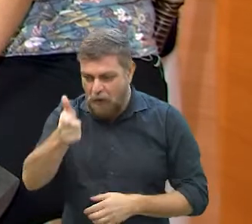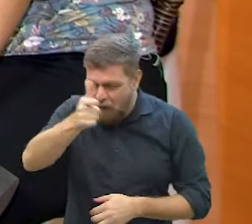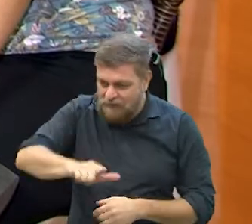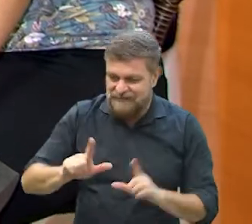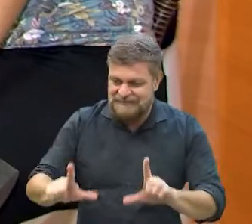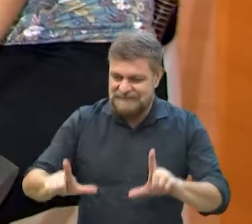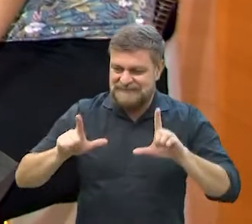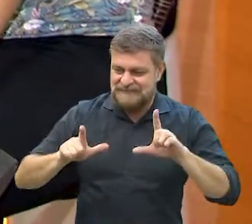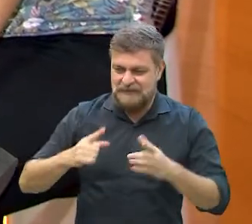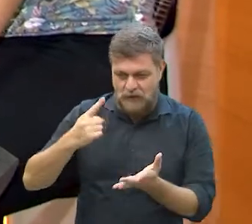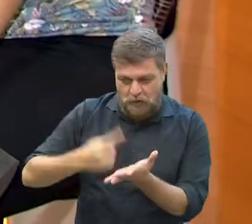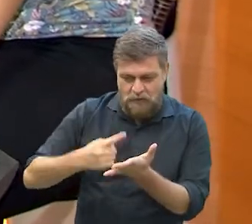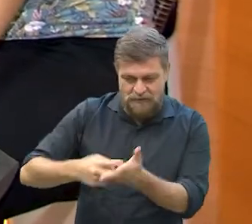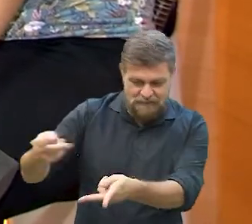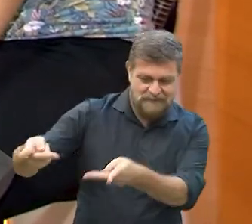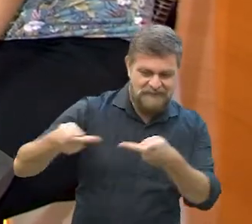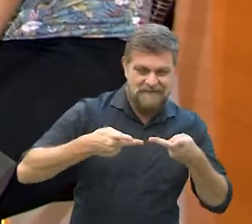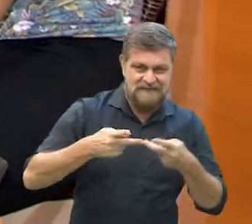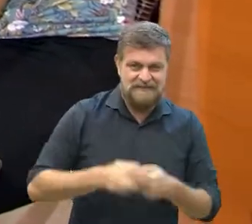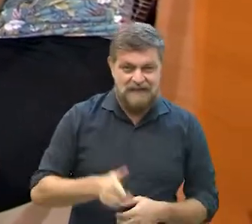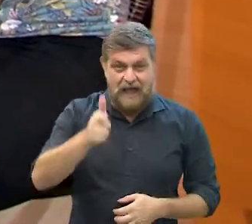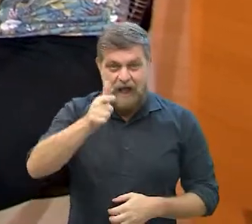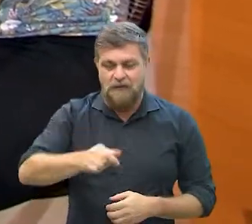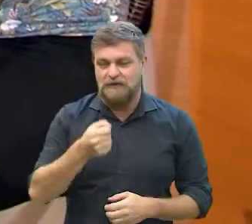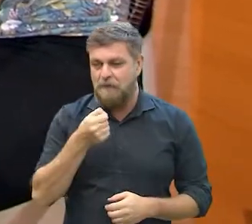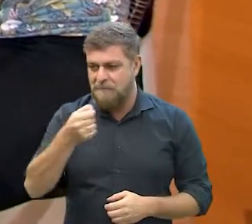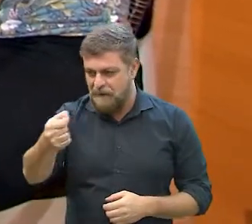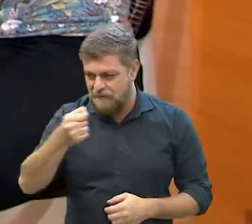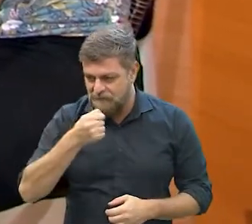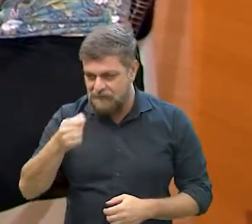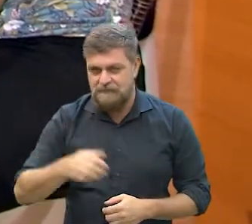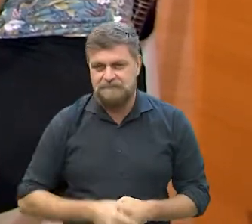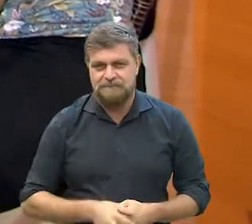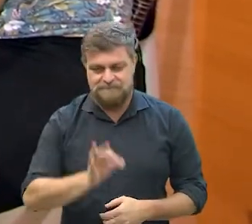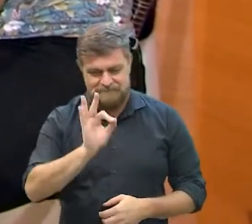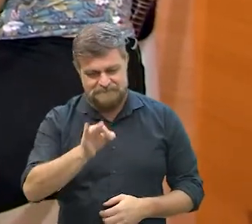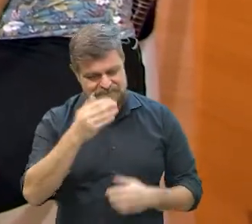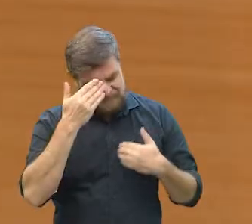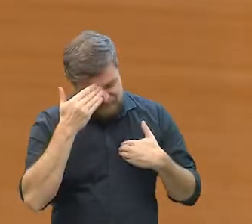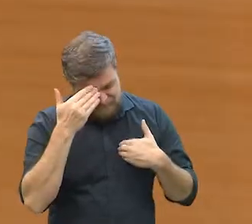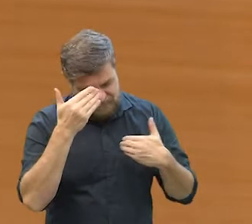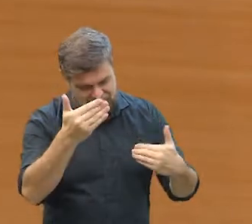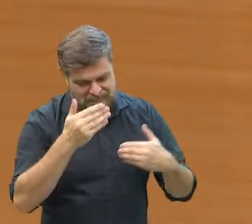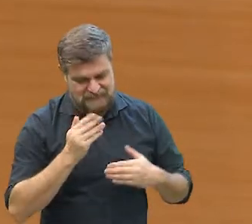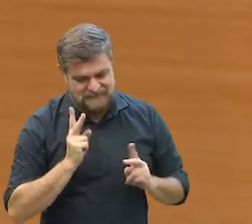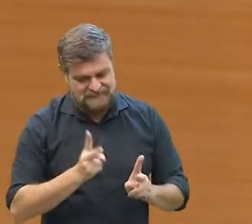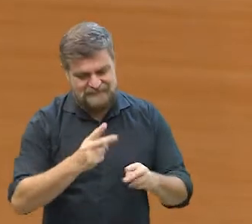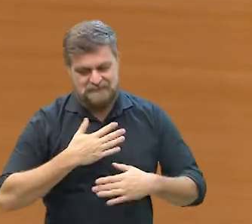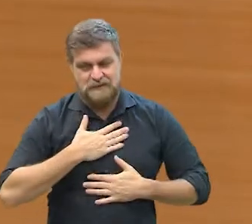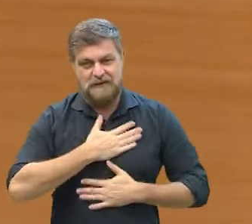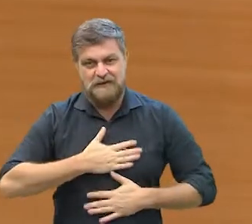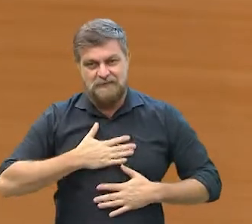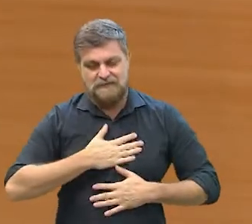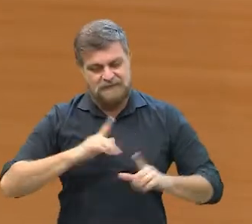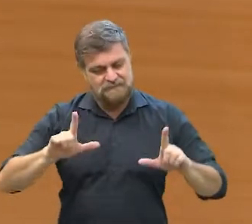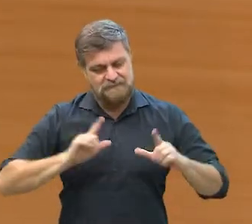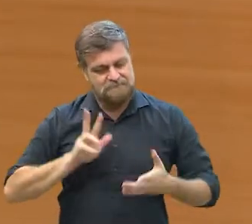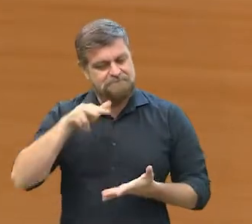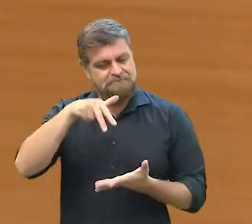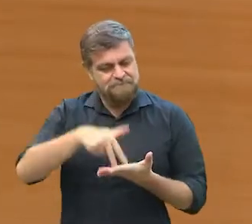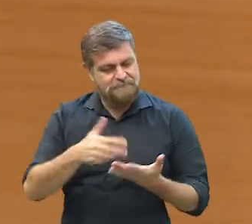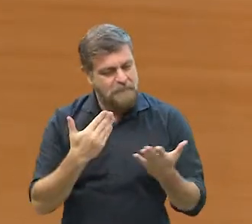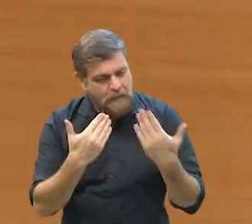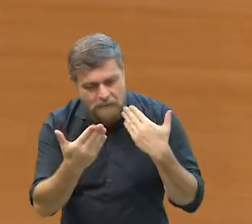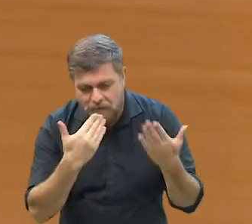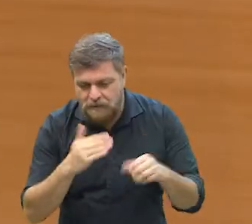certeza eu vou ter muito mais, então por isso já fica convite aqui para participar de um próximo em pauta. Com certeza, obrigada, é sempre um prazer